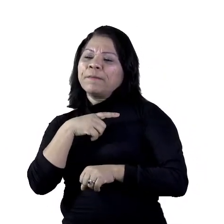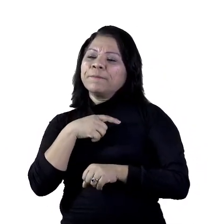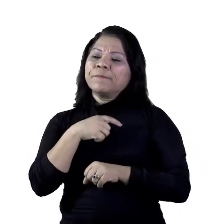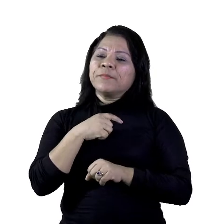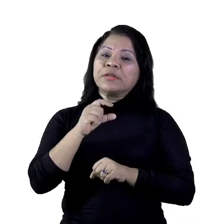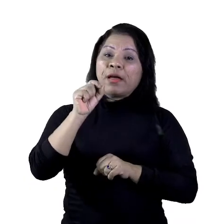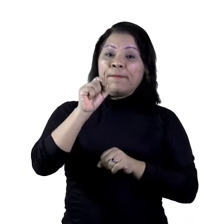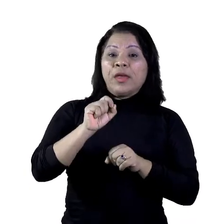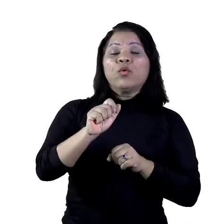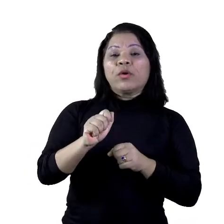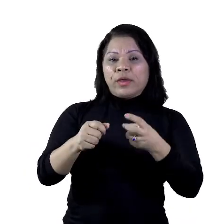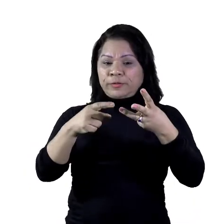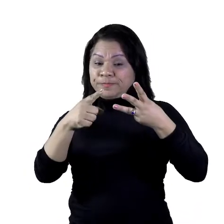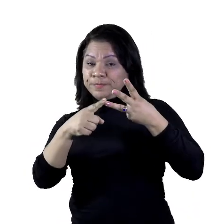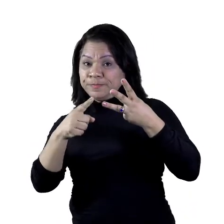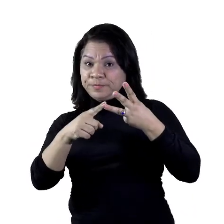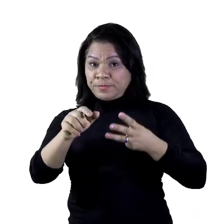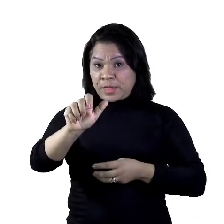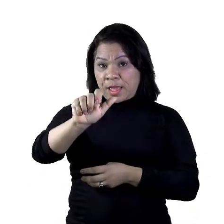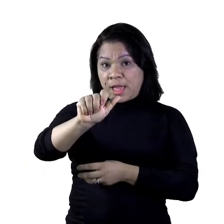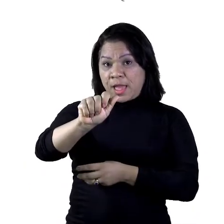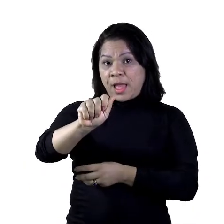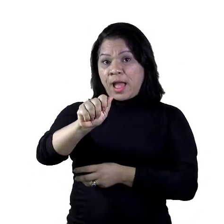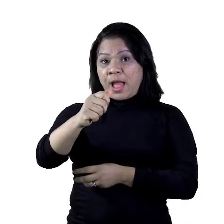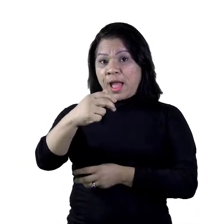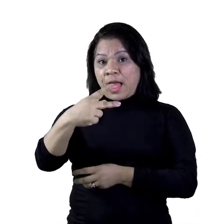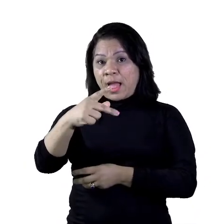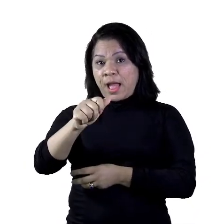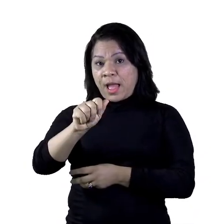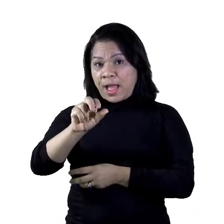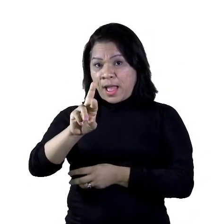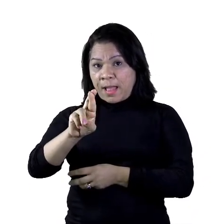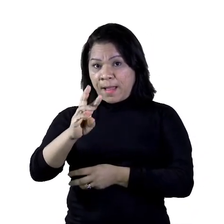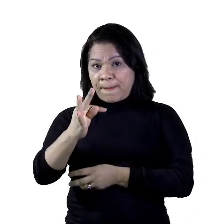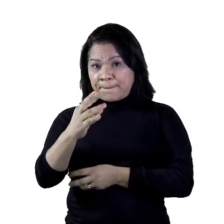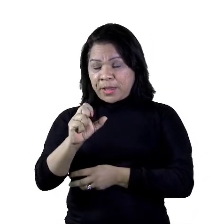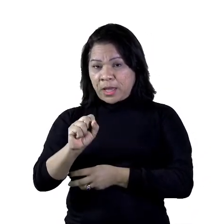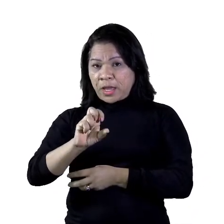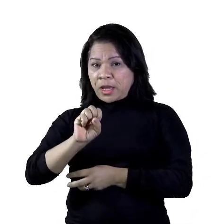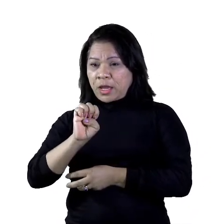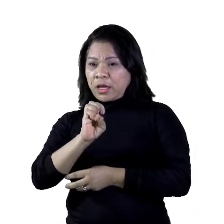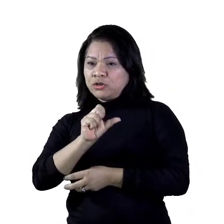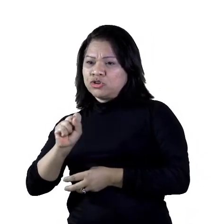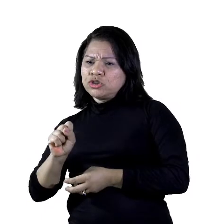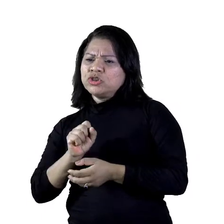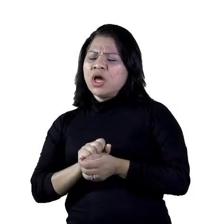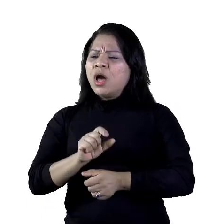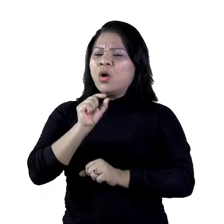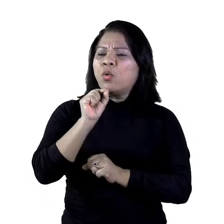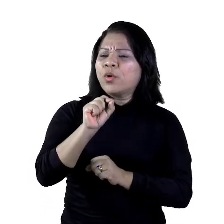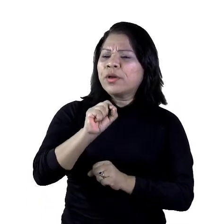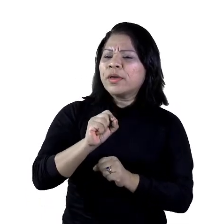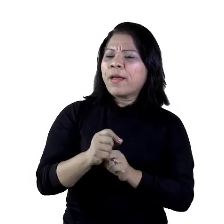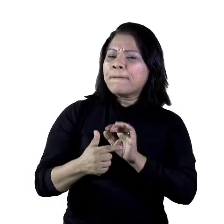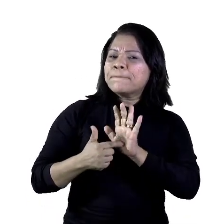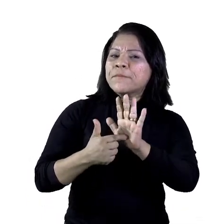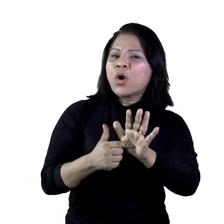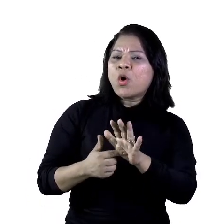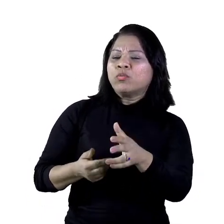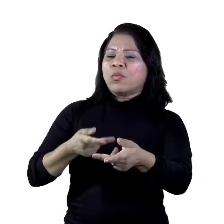personagem para o público, pressupondo que não são ouvidos pelas outras personagens.